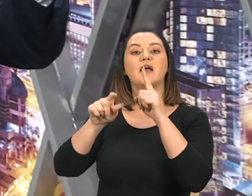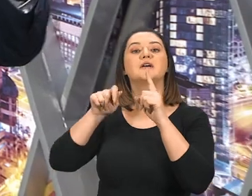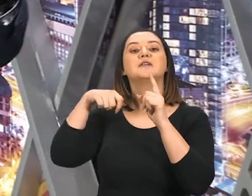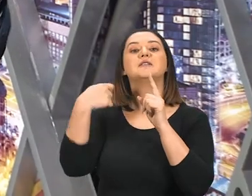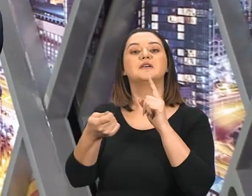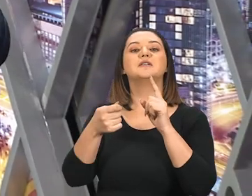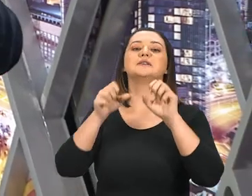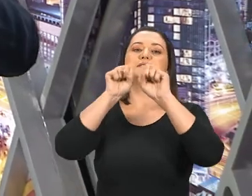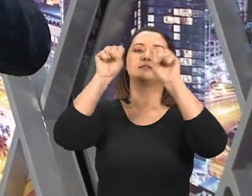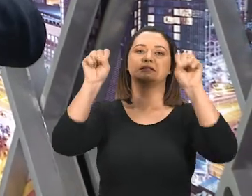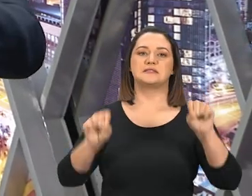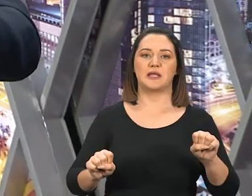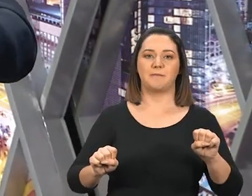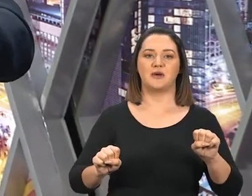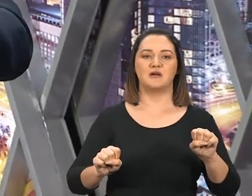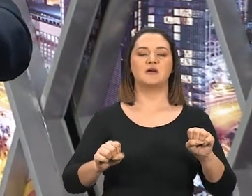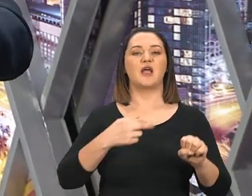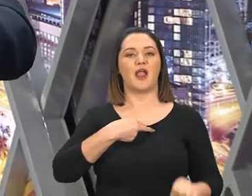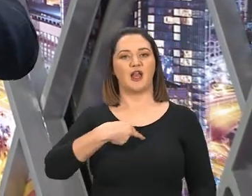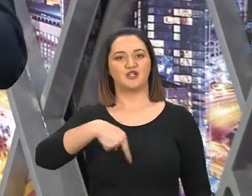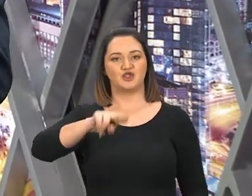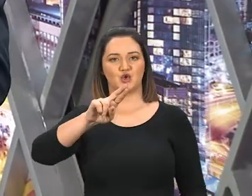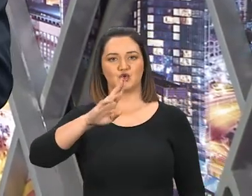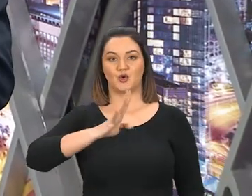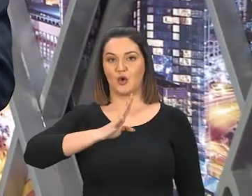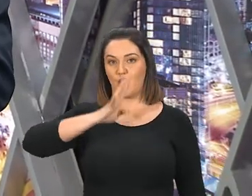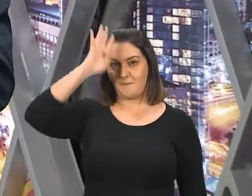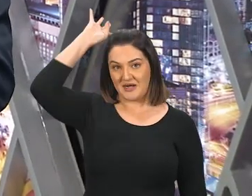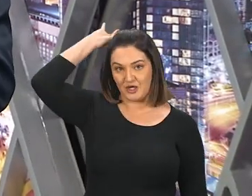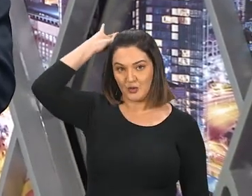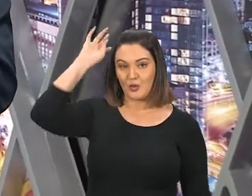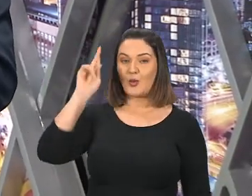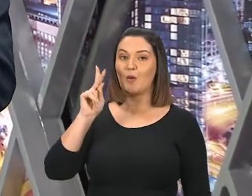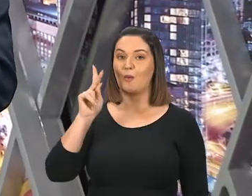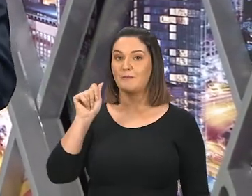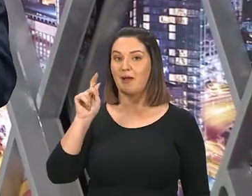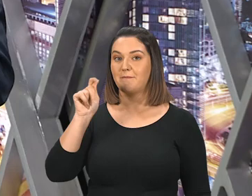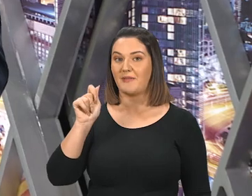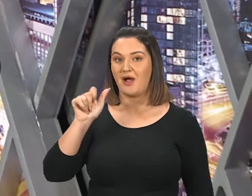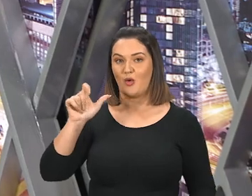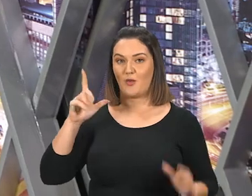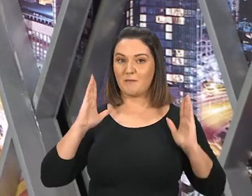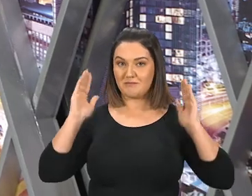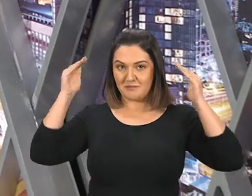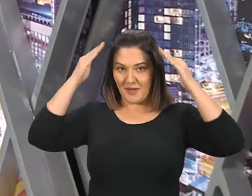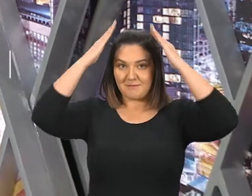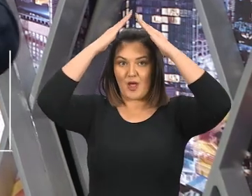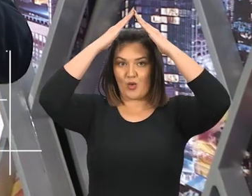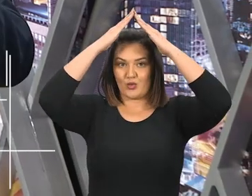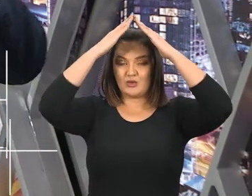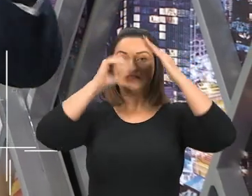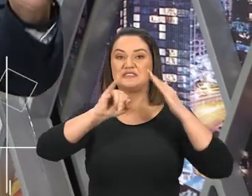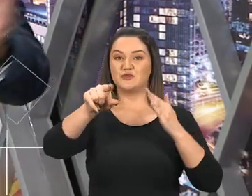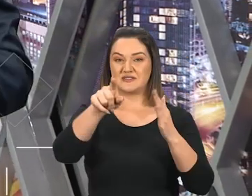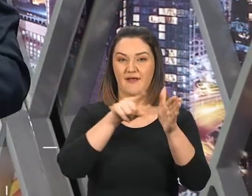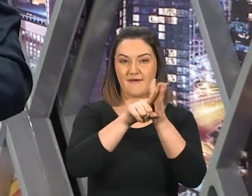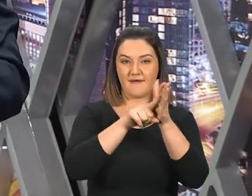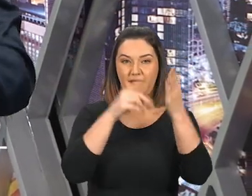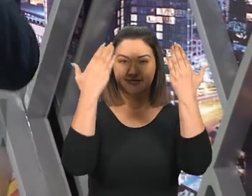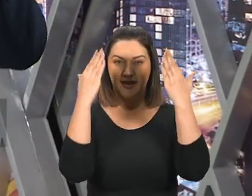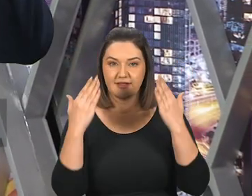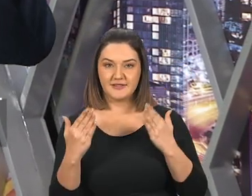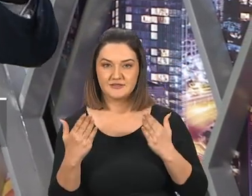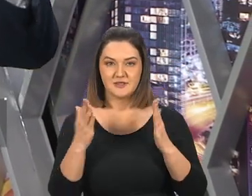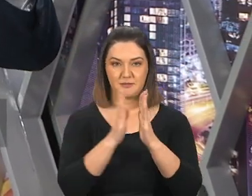o sistema religioso de Roma, O sistema papal, Esse texto deixa bem claro isso, Sabe por quê? Porque quando você analisa a Bíblia, E vai para a história,